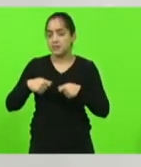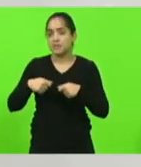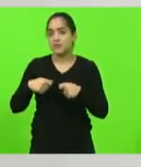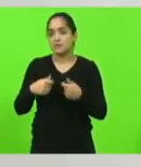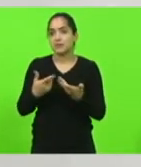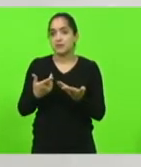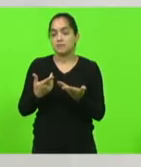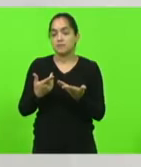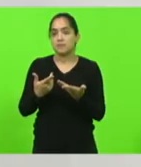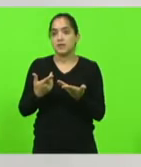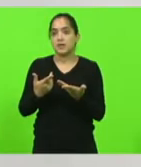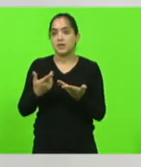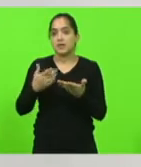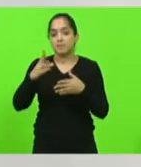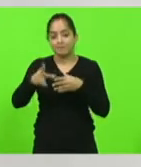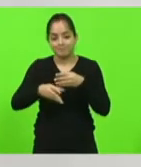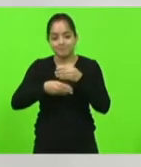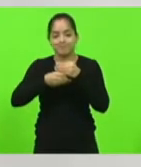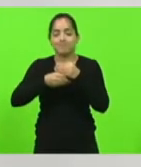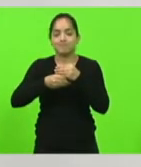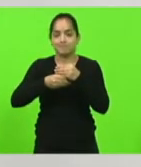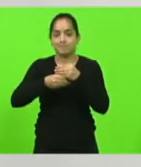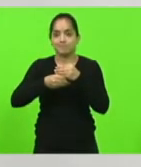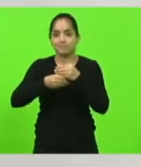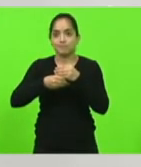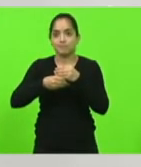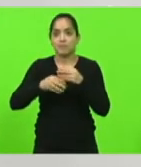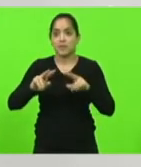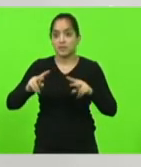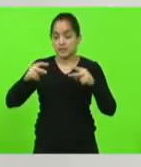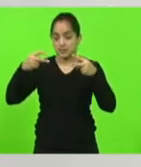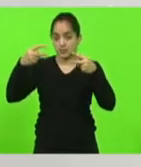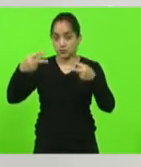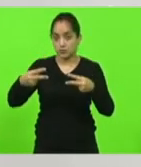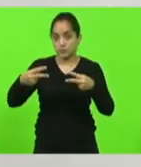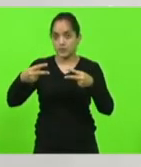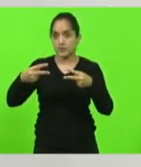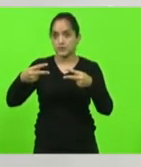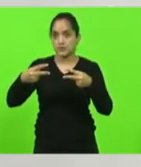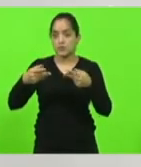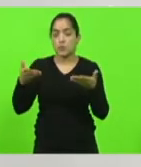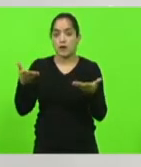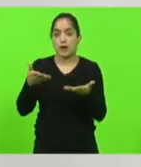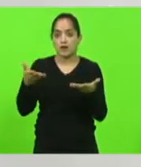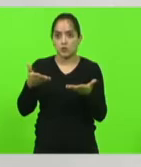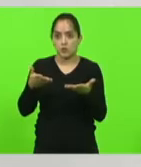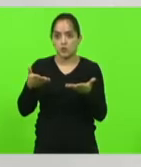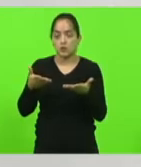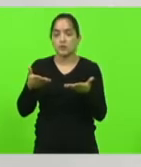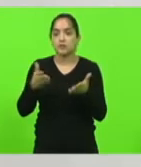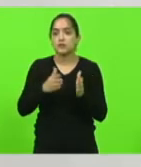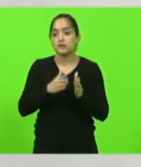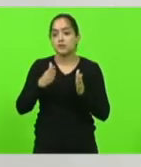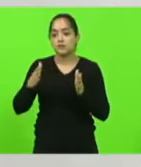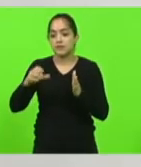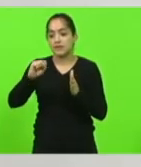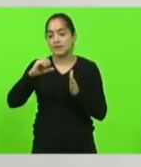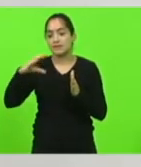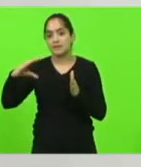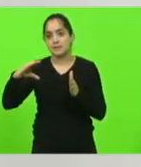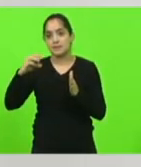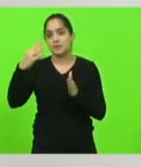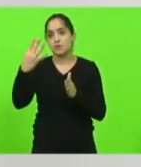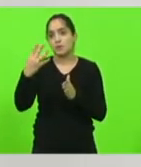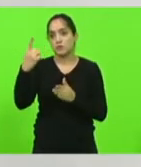complementação da duplicação agora do trecho da SC 418